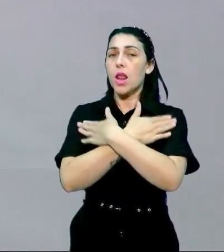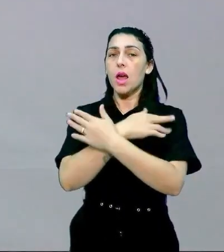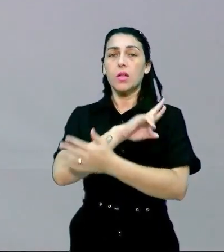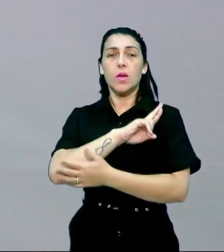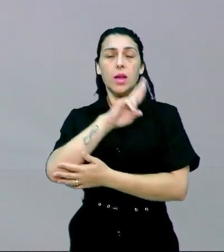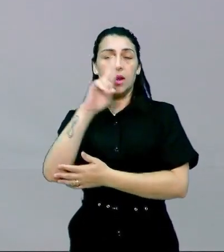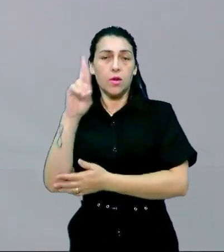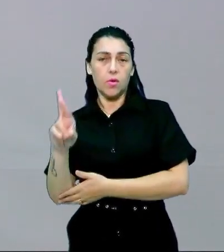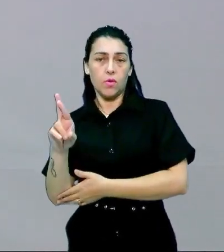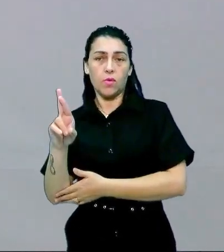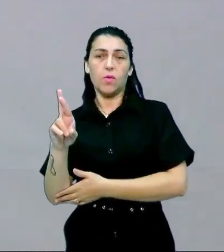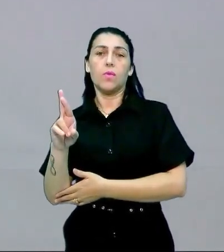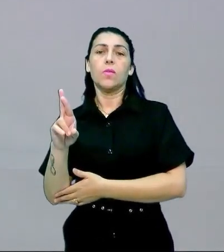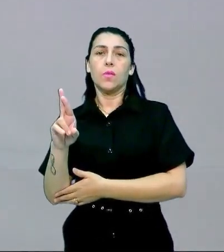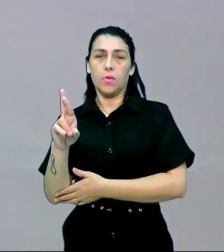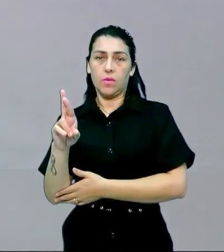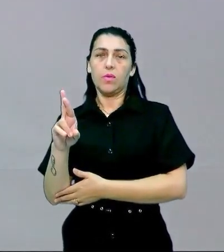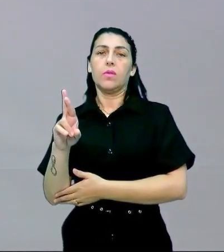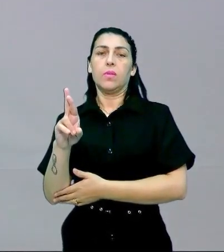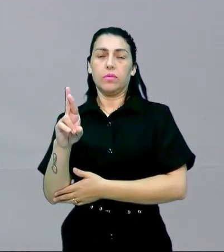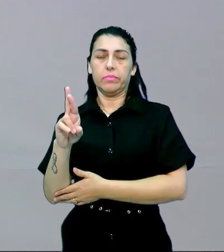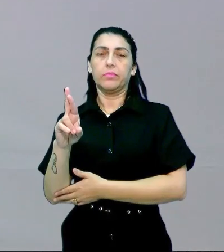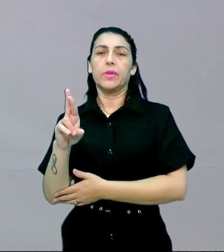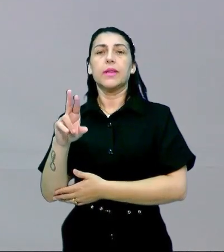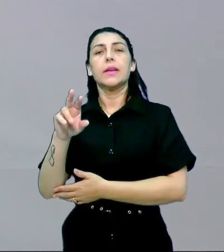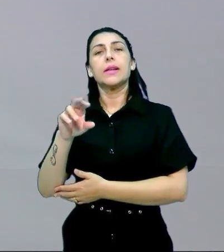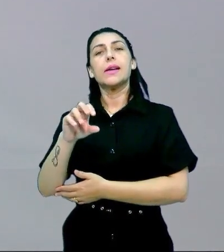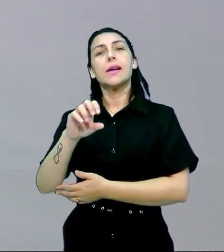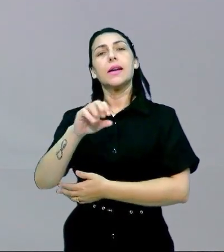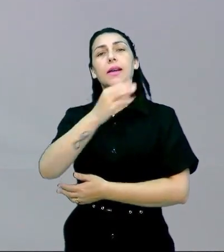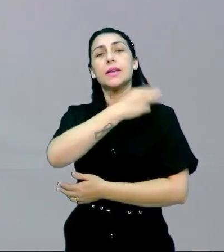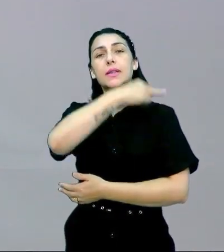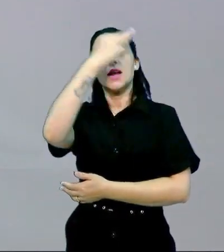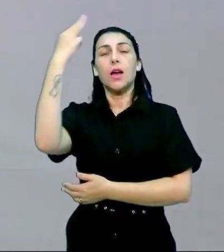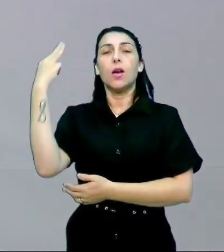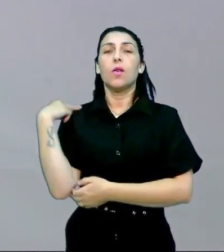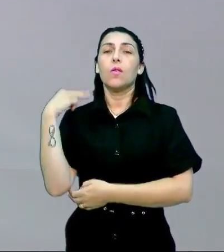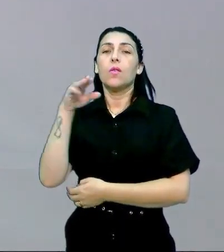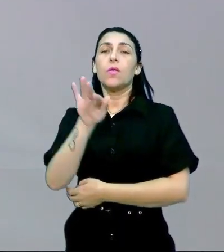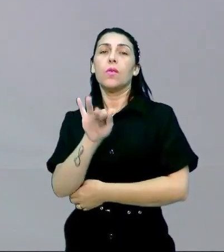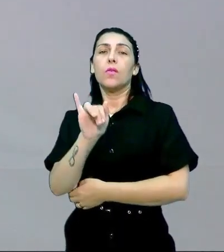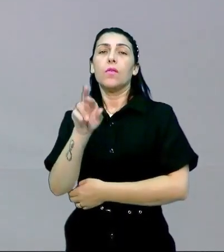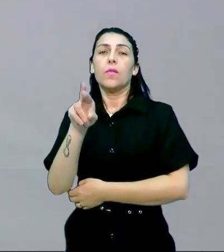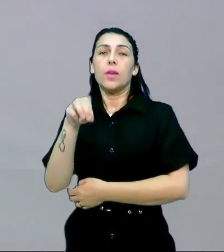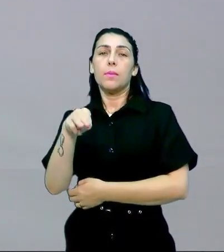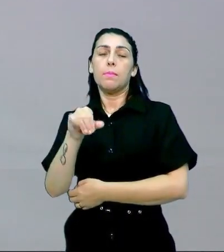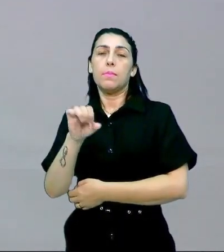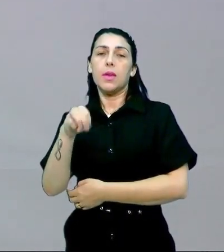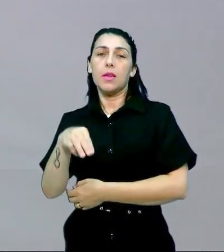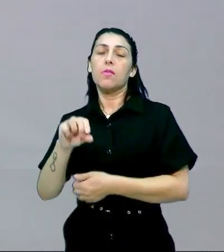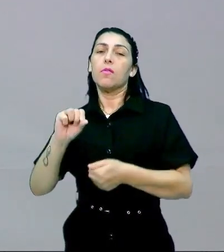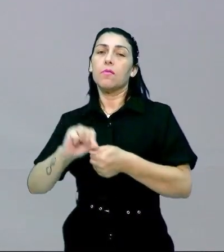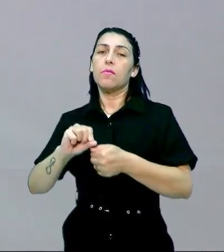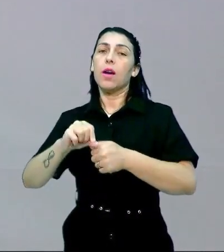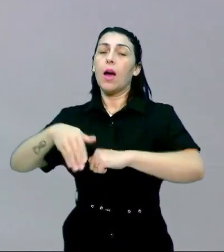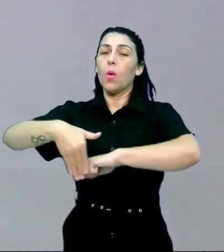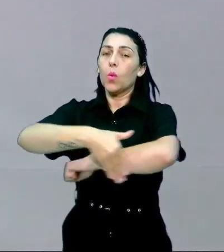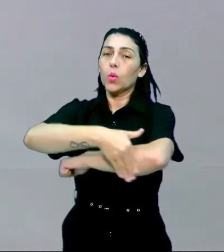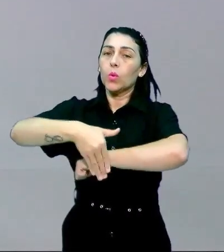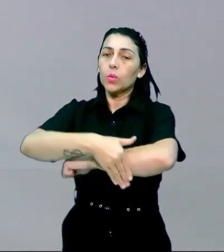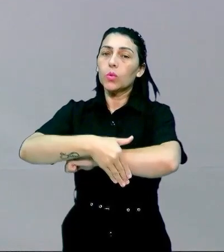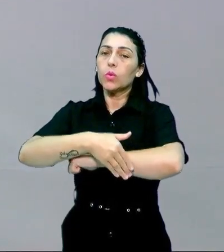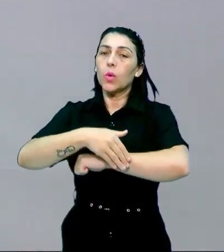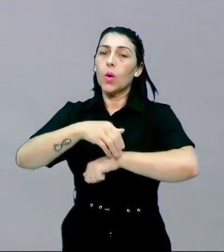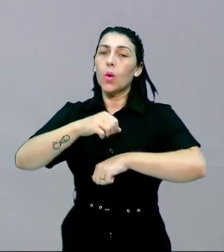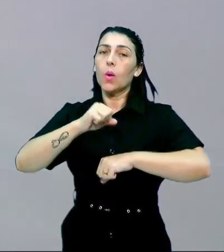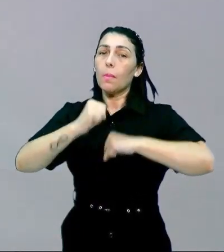é cultuado ali o san firmin e aí eles também fazem a tradicional corrida de touros nas ruas né eles soltam os touros na